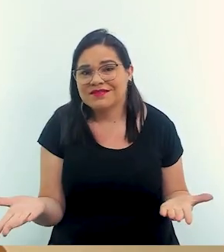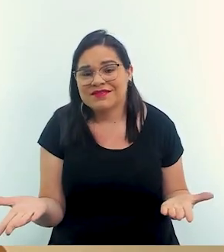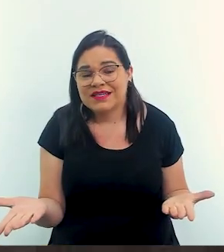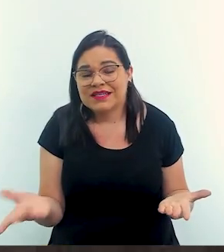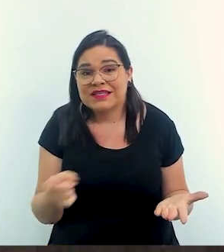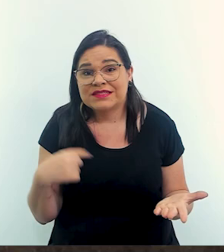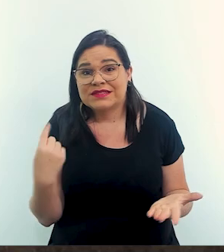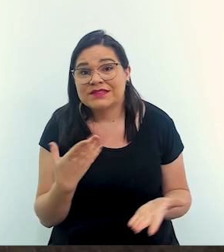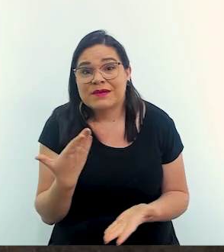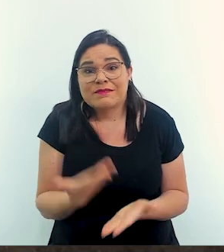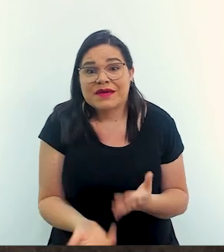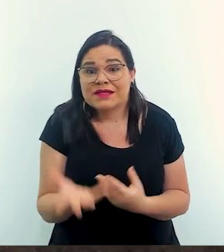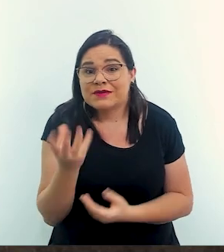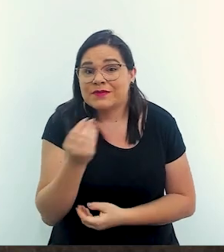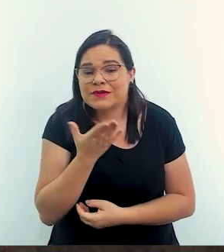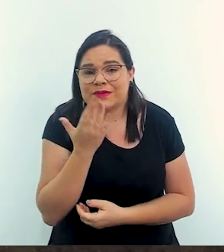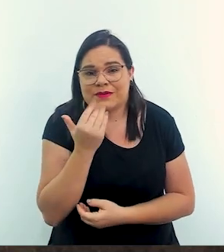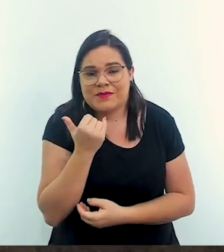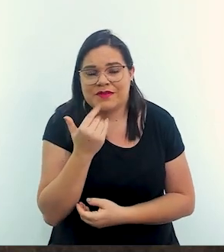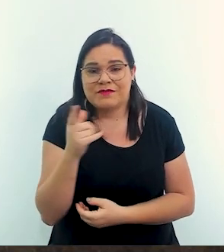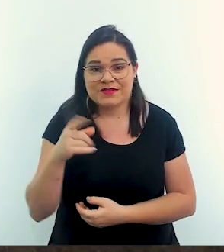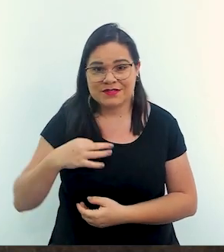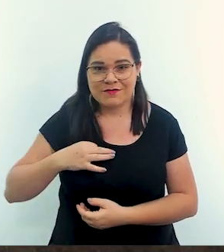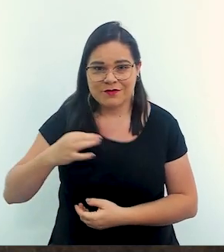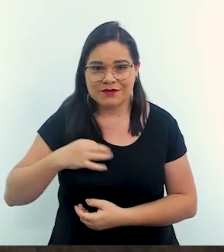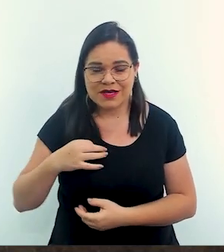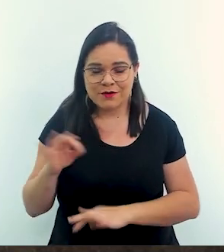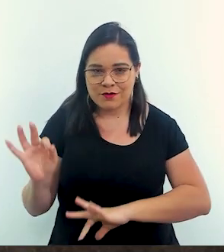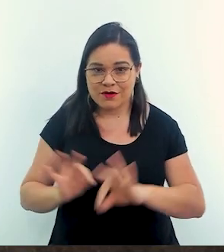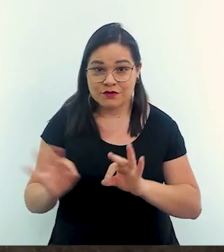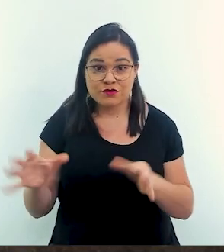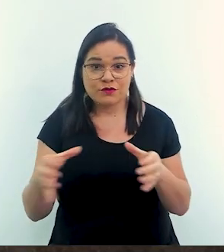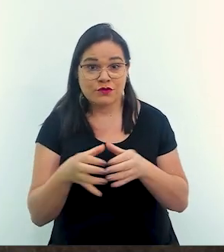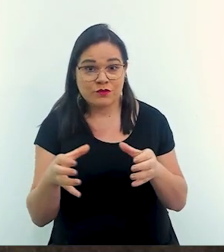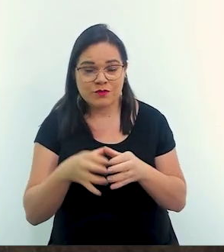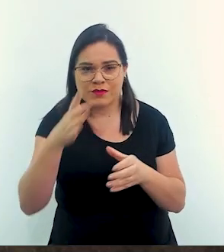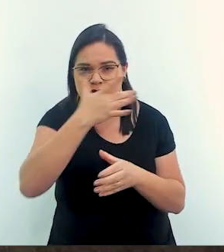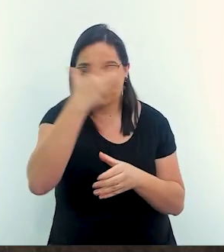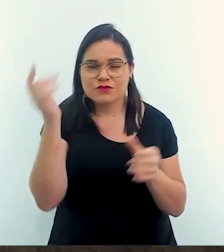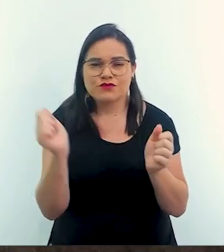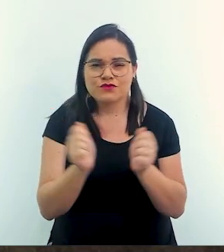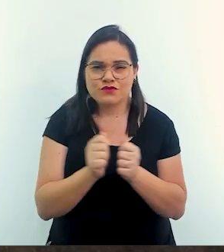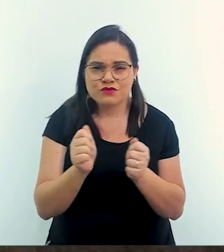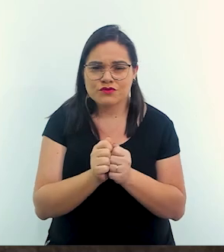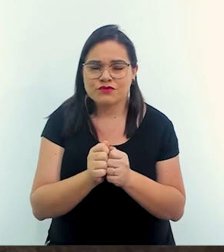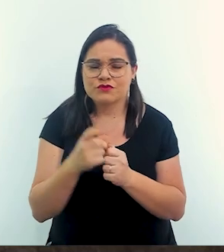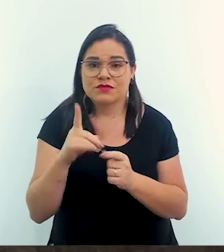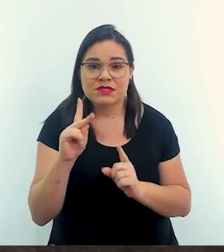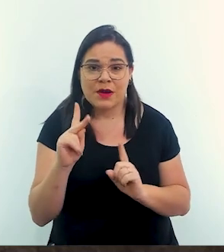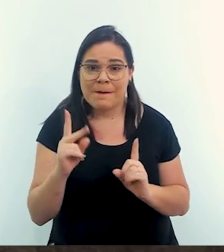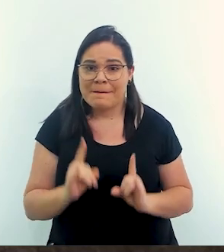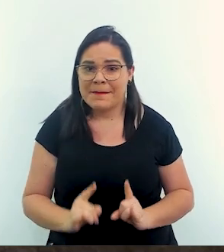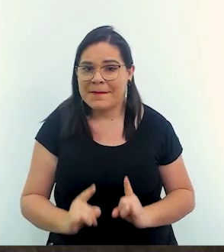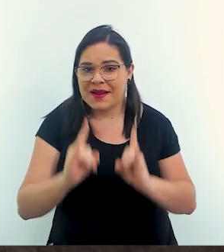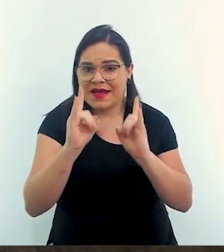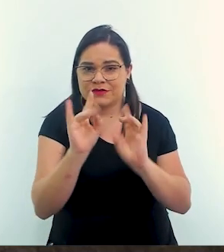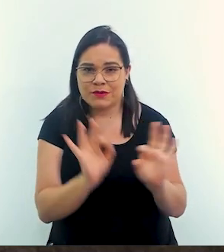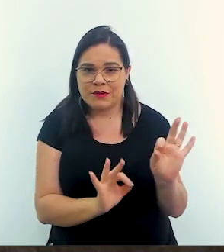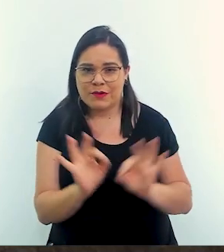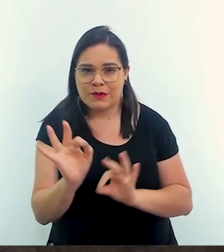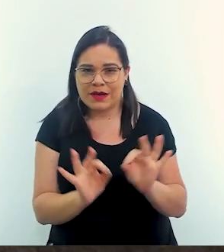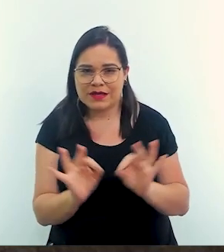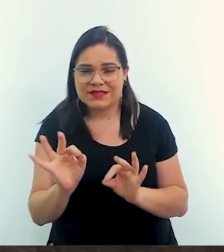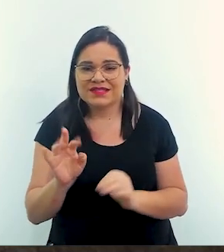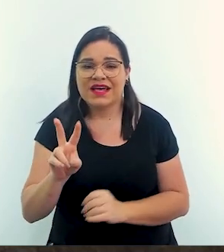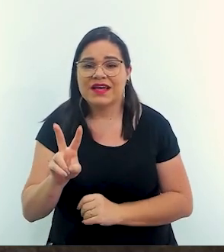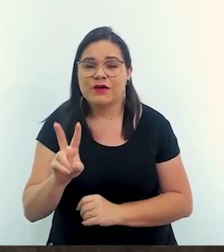validade. Então a gente está perdendo muita comida às vezes voluntários você organizou um grupo de pessoas ali para junto do seu condomínio fazer o